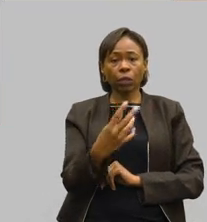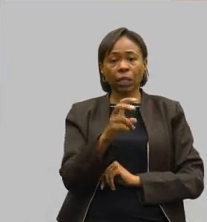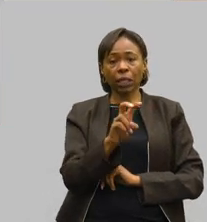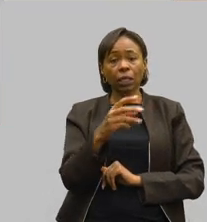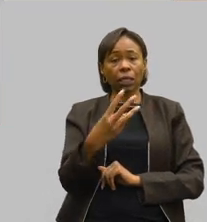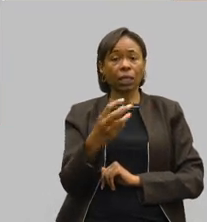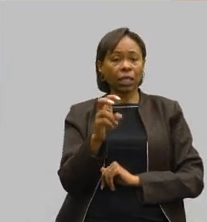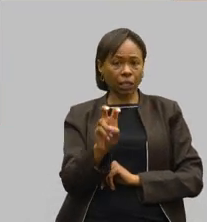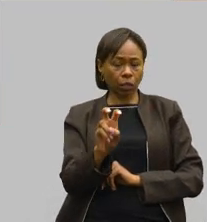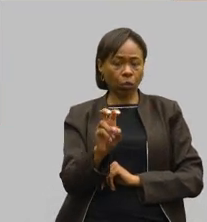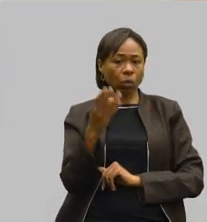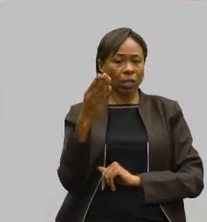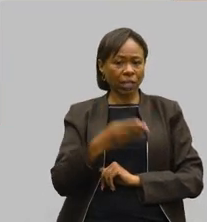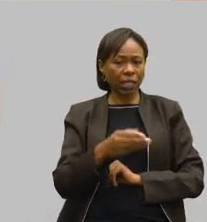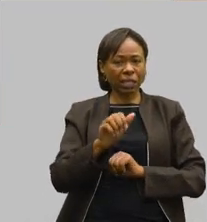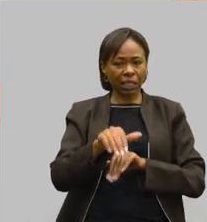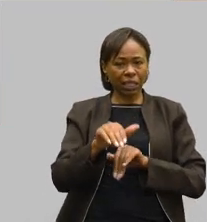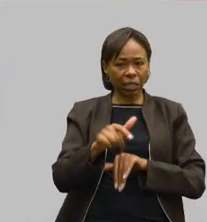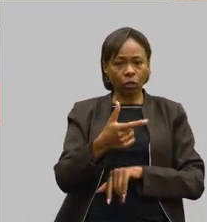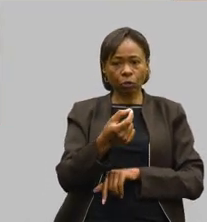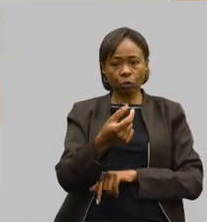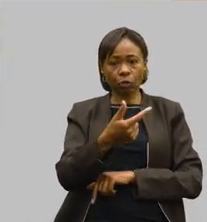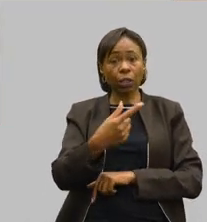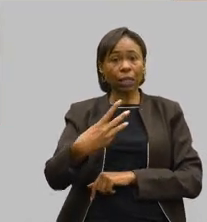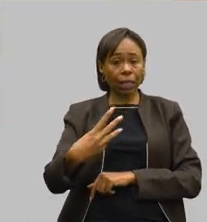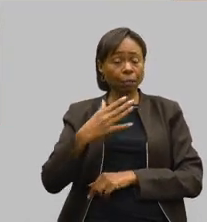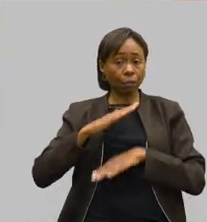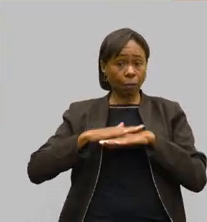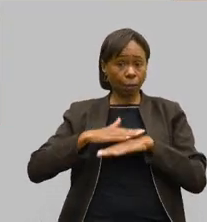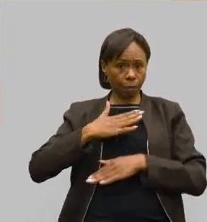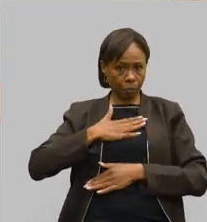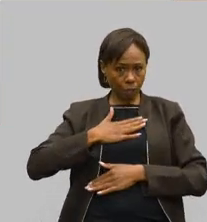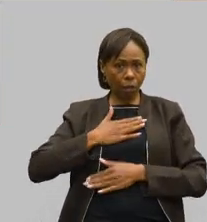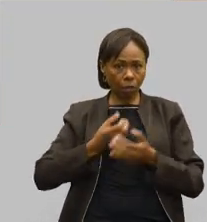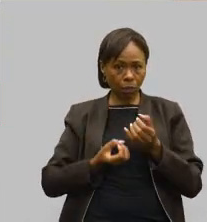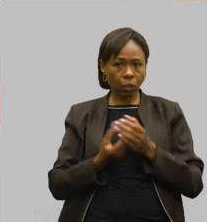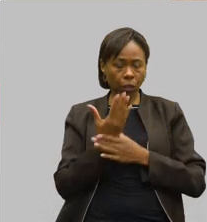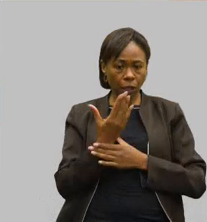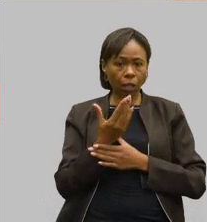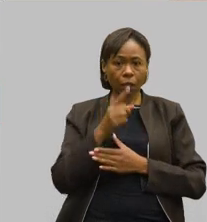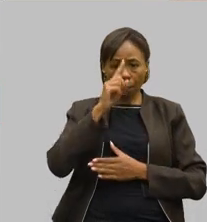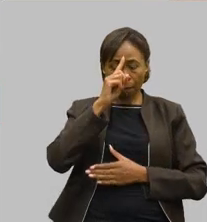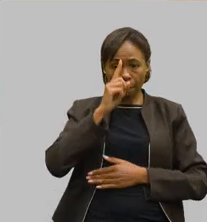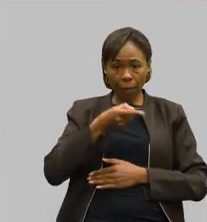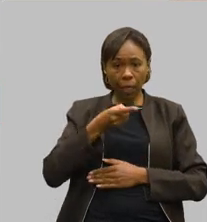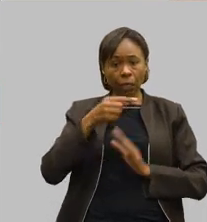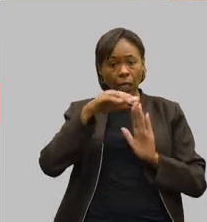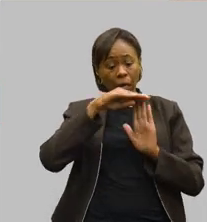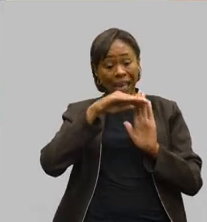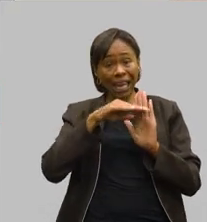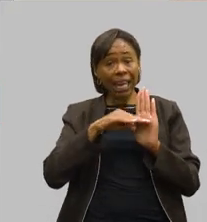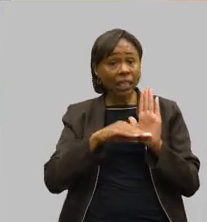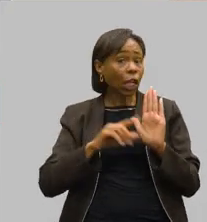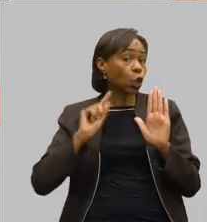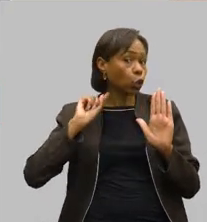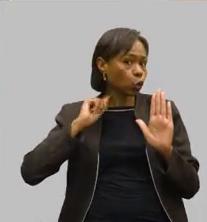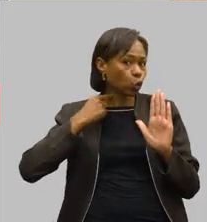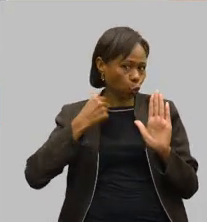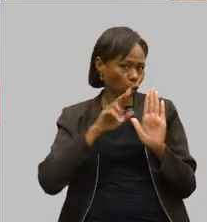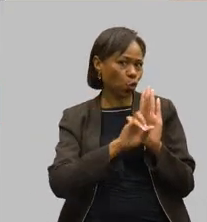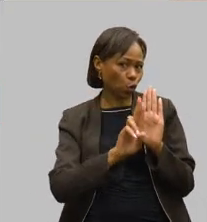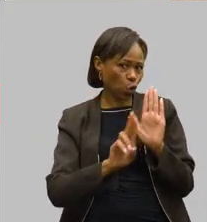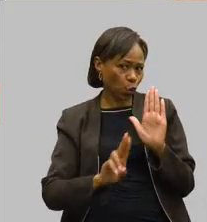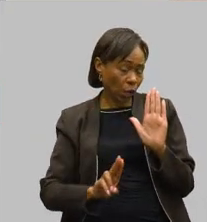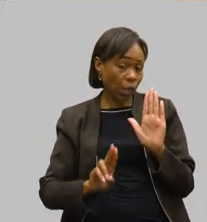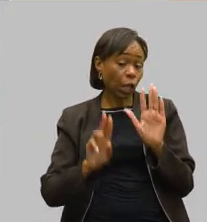uma lei, inclusive, de minha autoria, que determina a publicação da lista suja em sites do governo, do